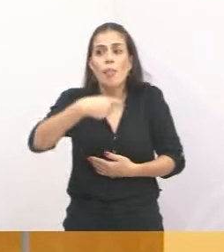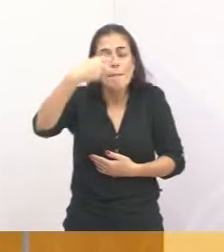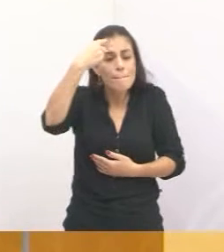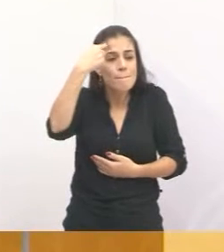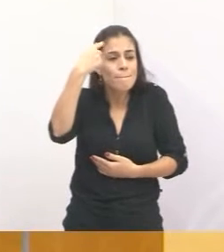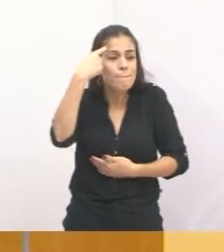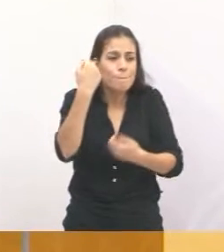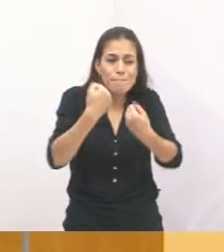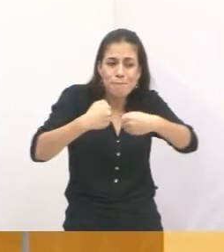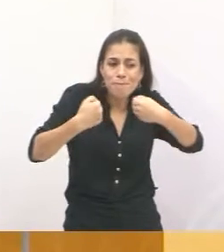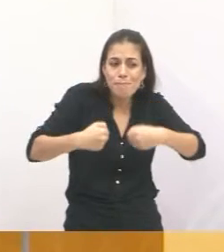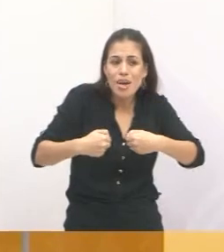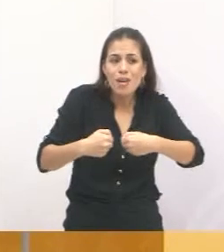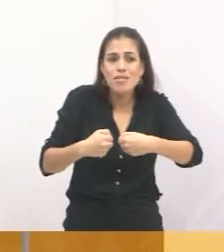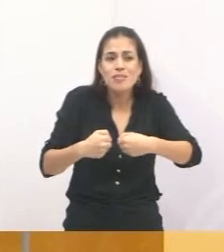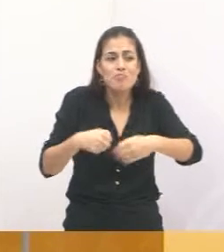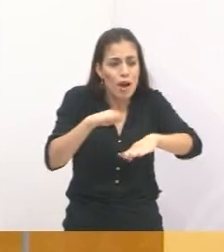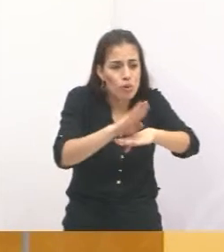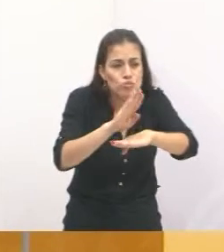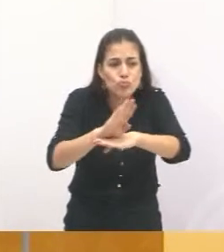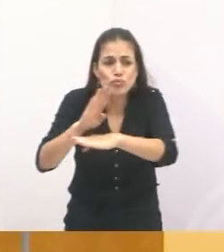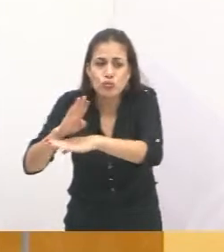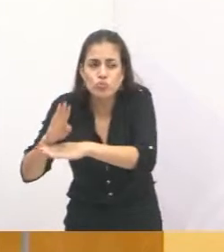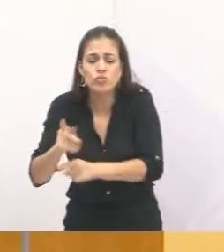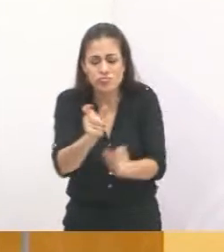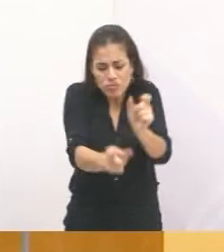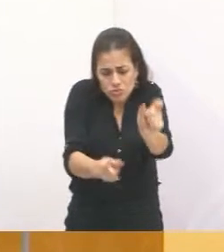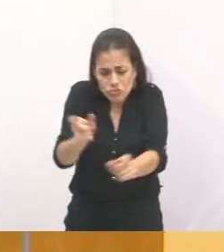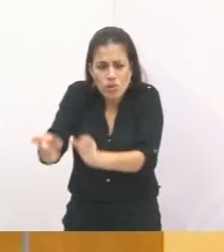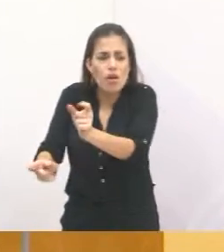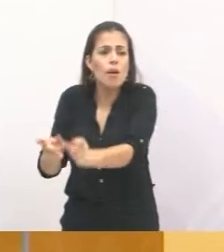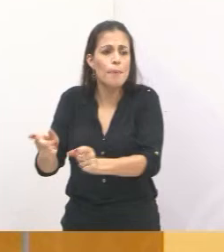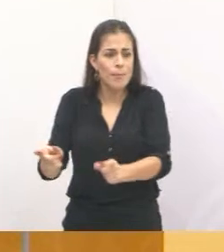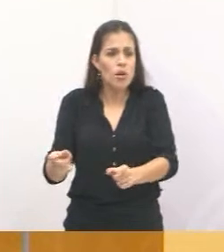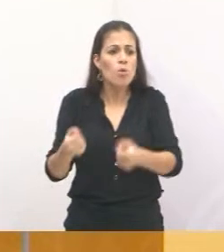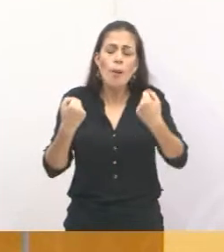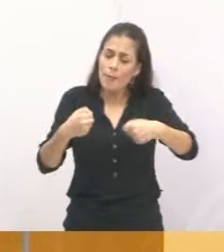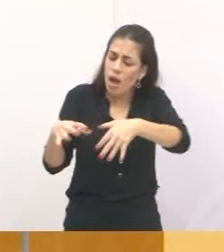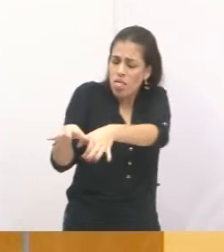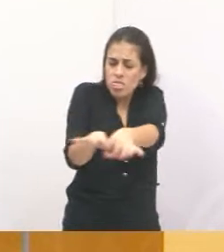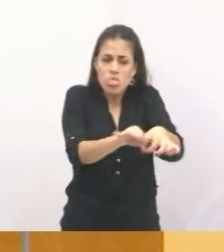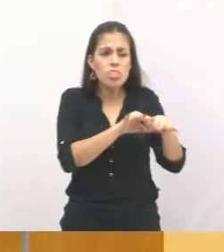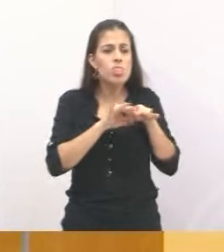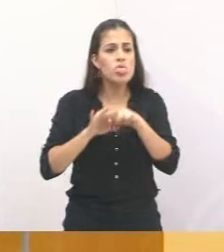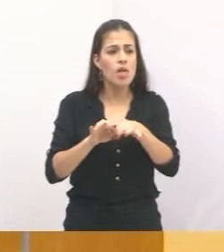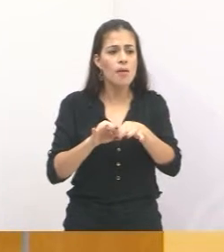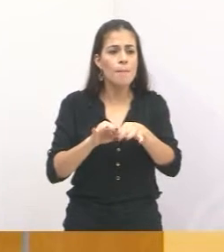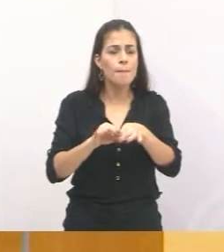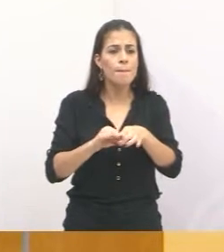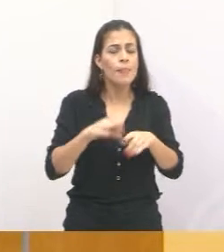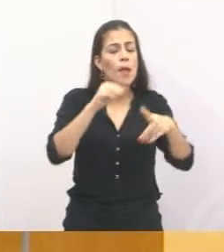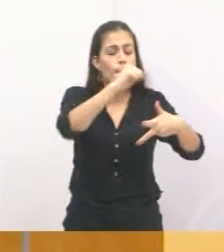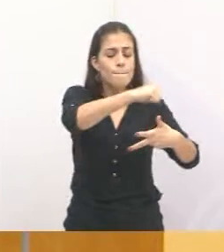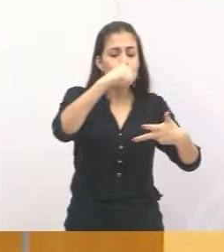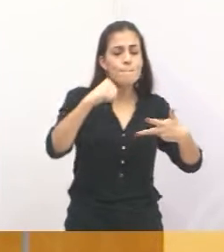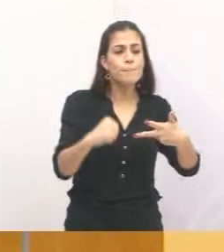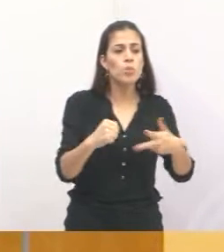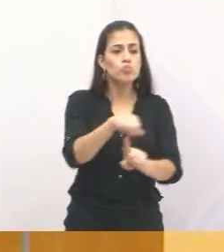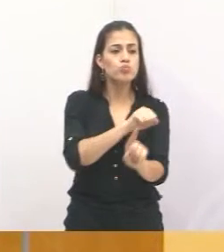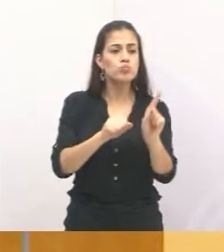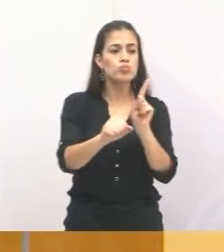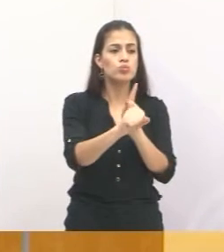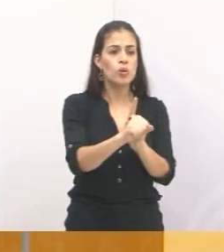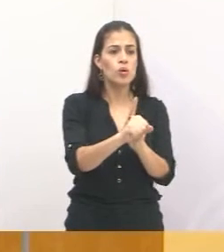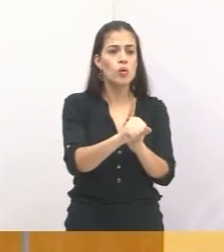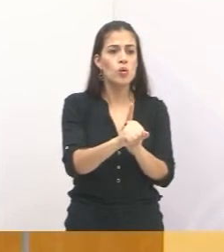para amparar essas pessoas. Temos que se unir, gente. Poder público, assistência social, o CRAS,